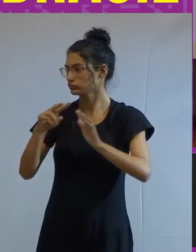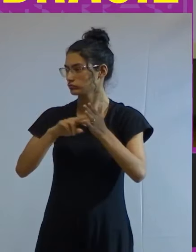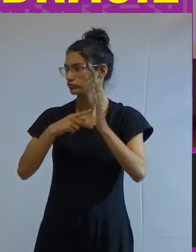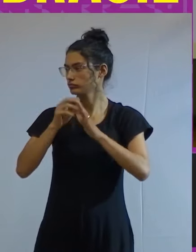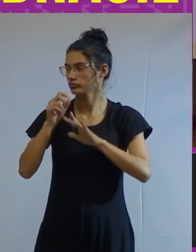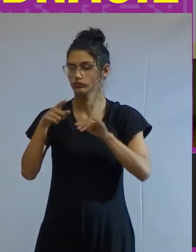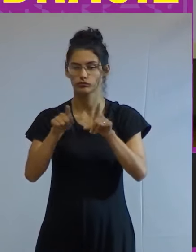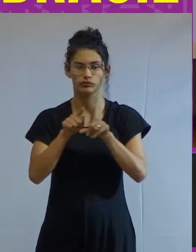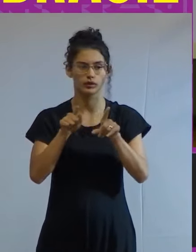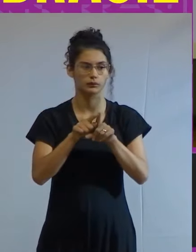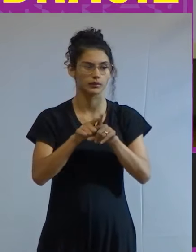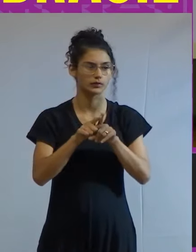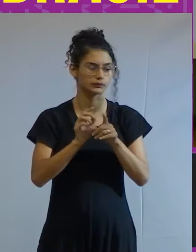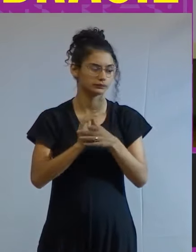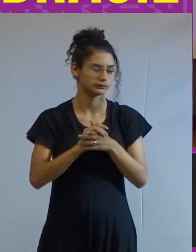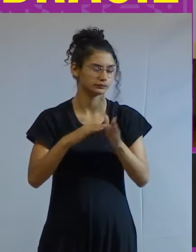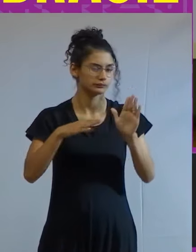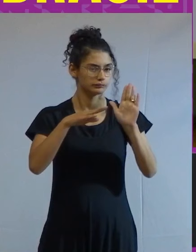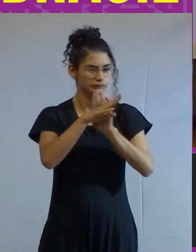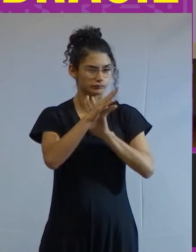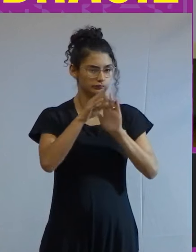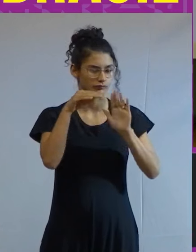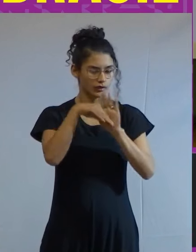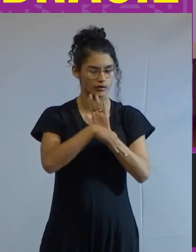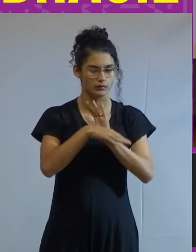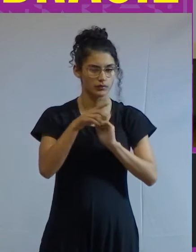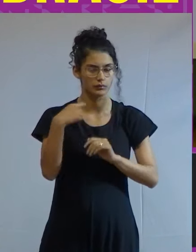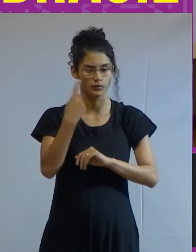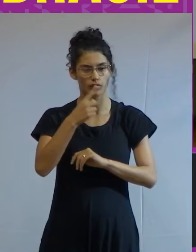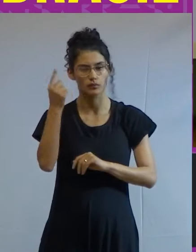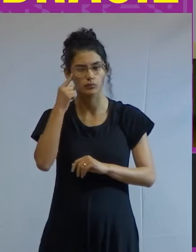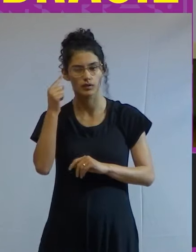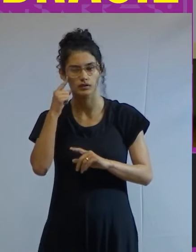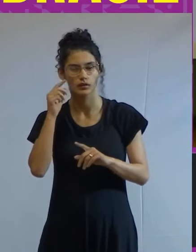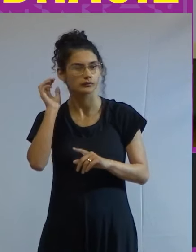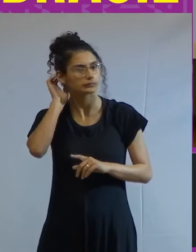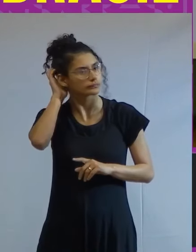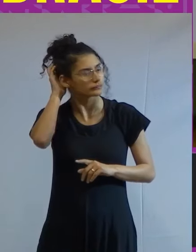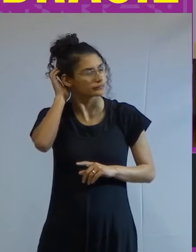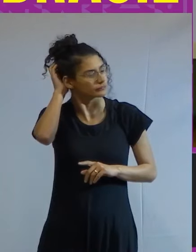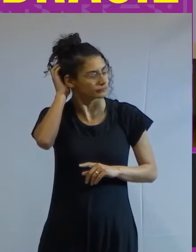do do decrescimento para a gente pensar isso